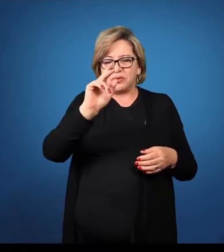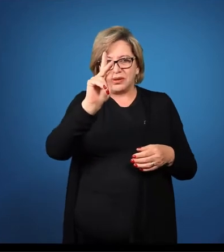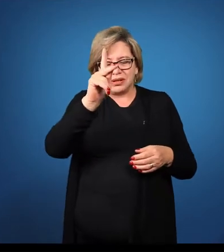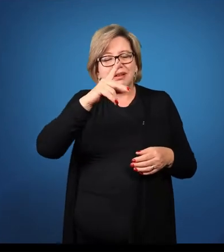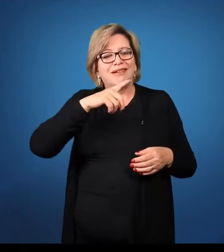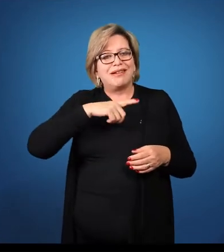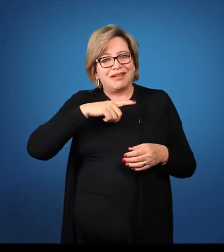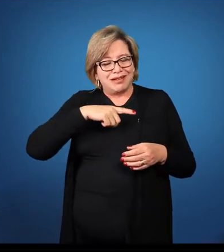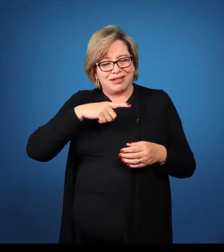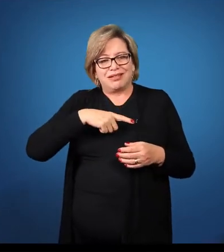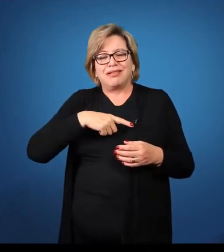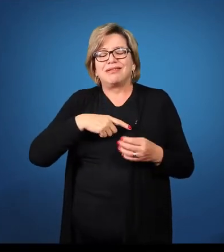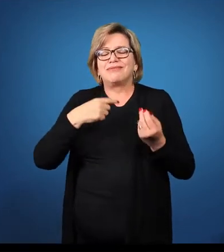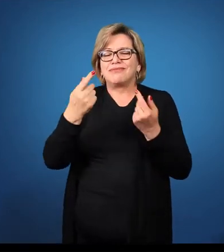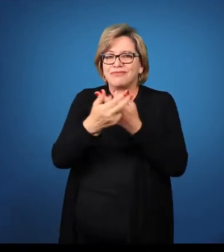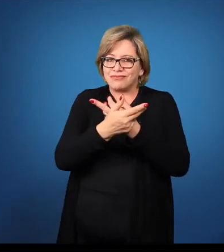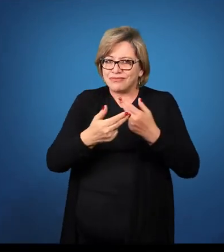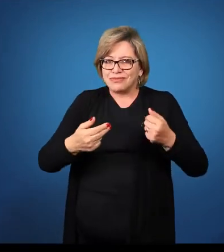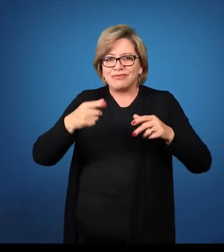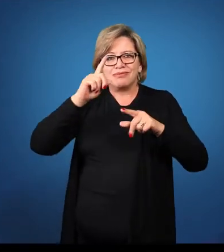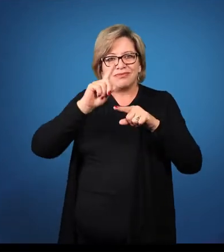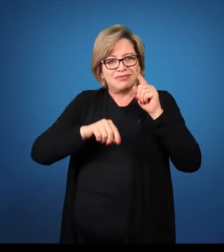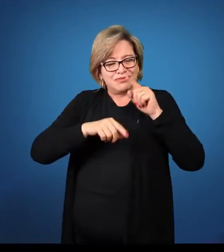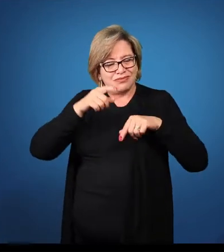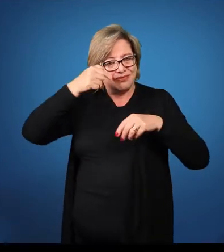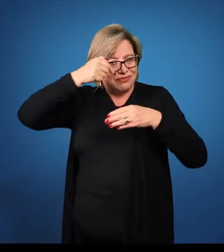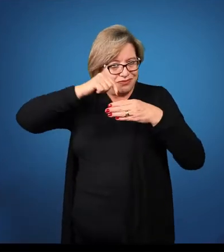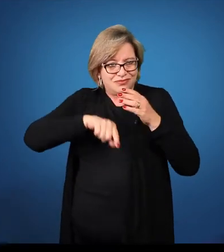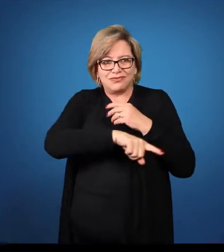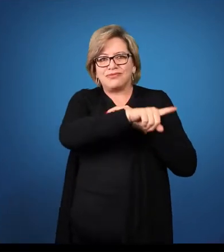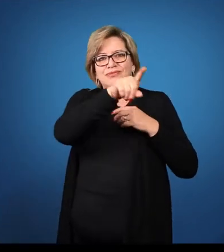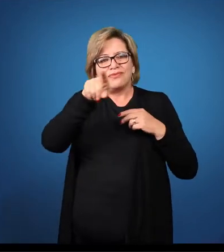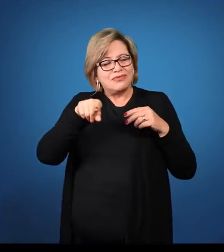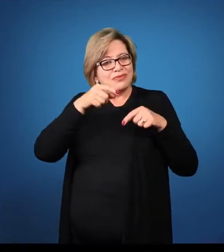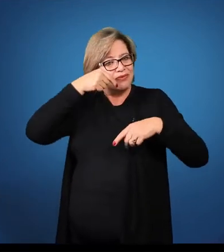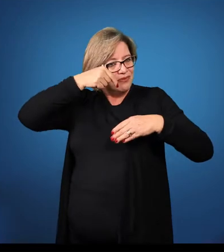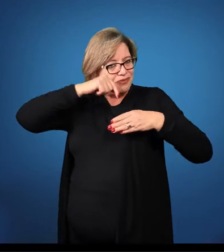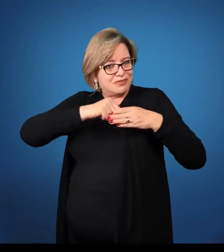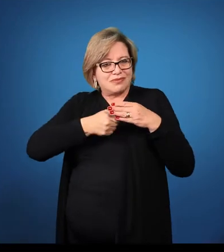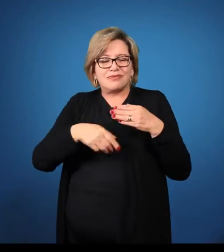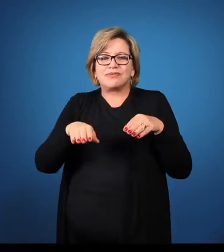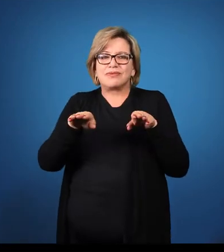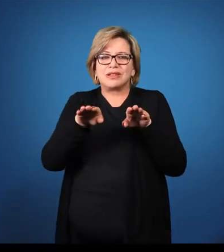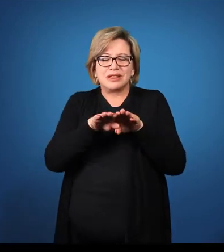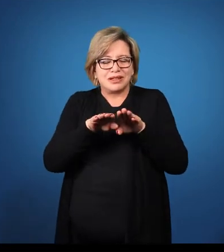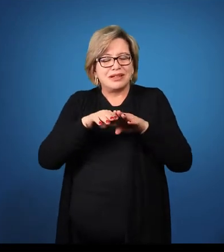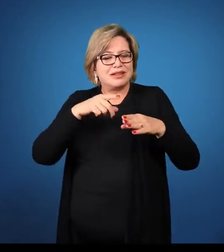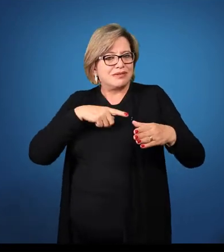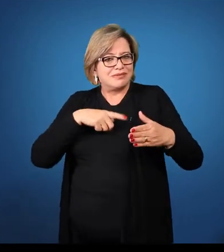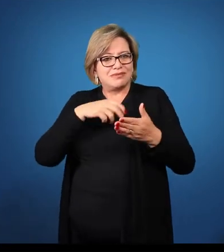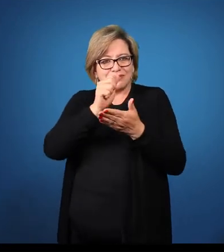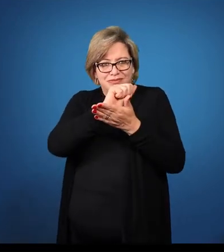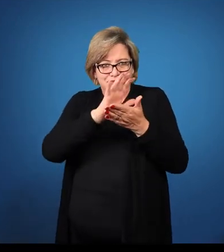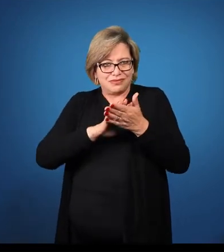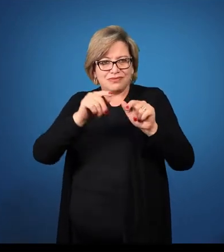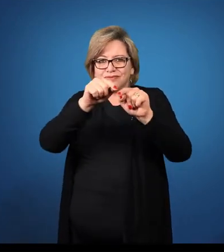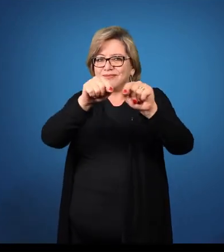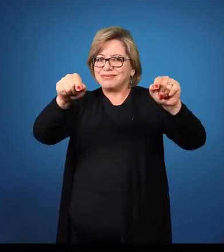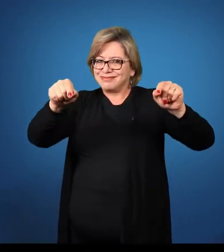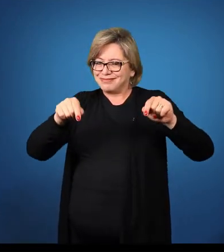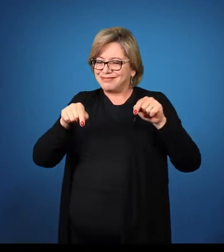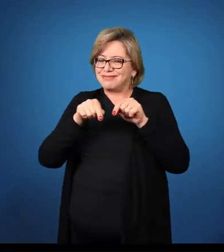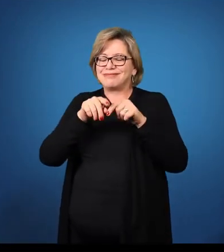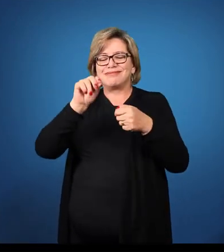teórico. O aluno precisa aprofundar um pouquinho. Bem como nas atividades aí de sala de aula.